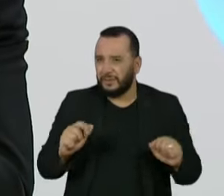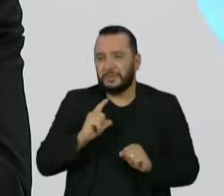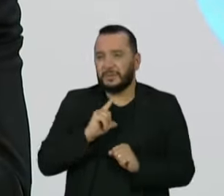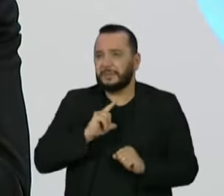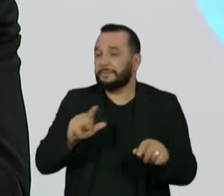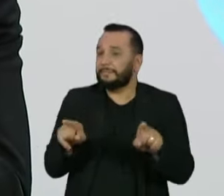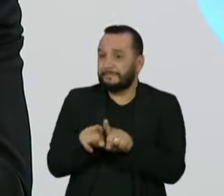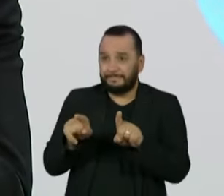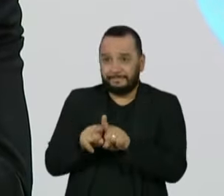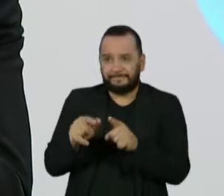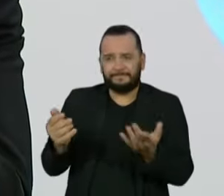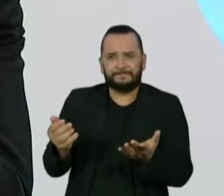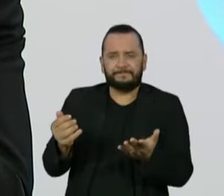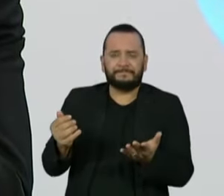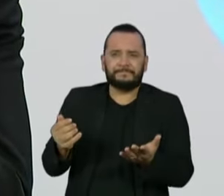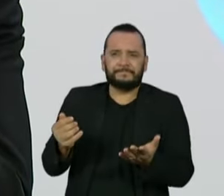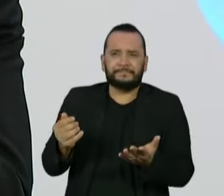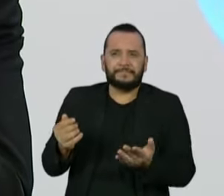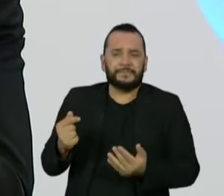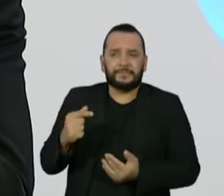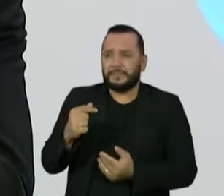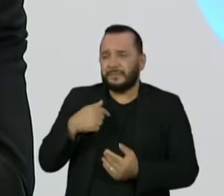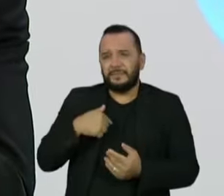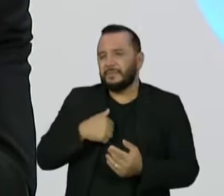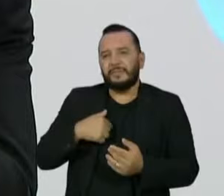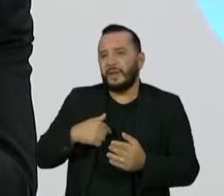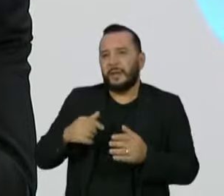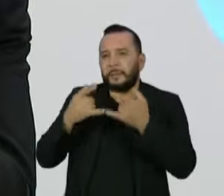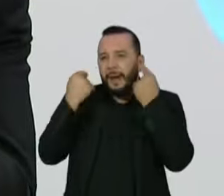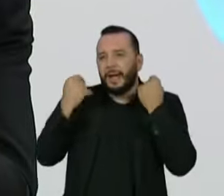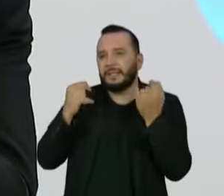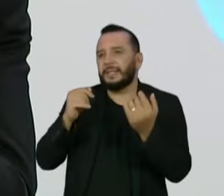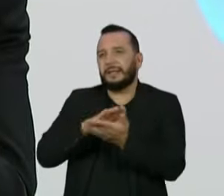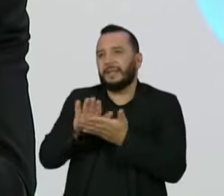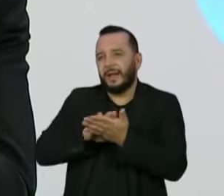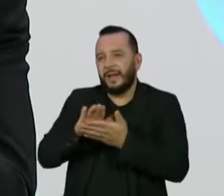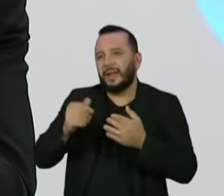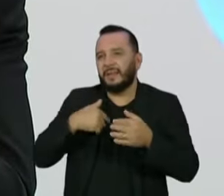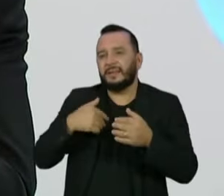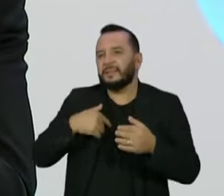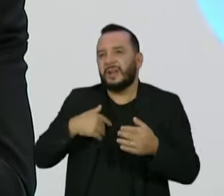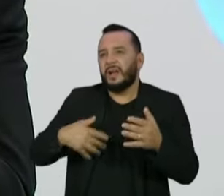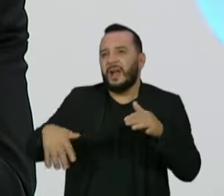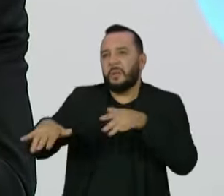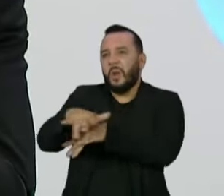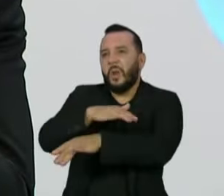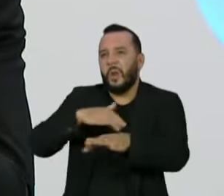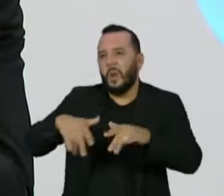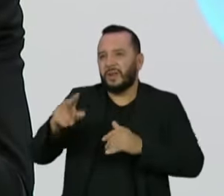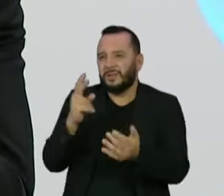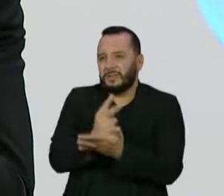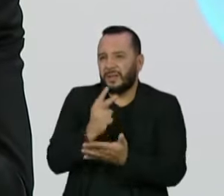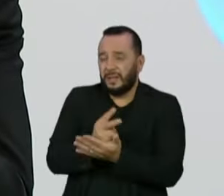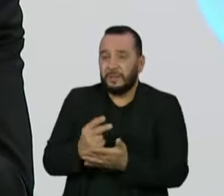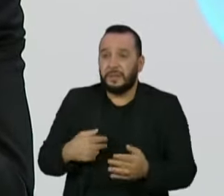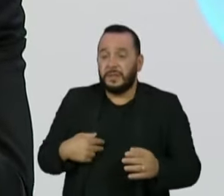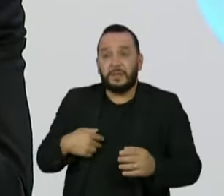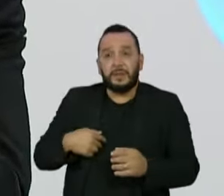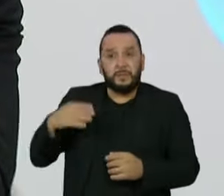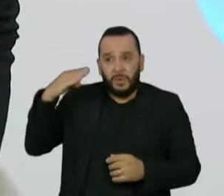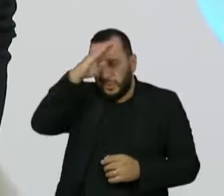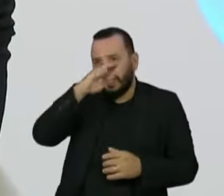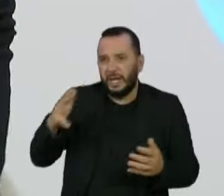como o desrespeito a medidas restritivas sanitárias, a incitação ao crime constante. Bolsonaro passou meses